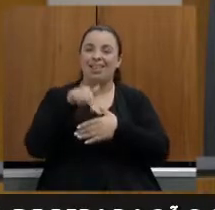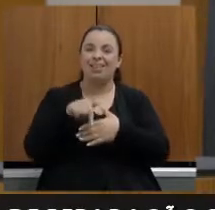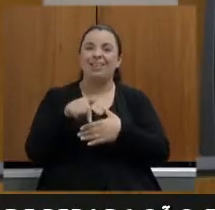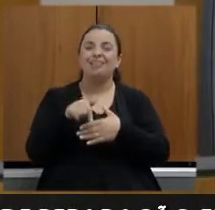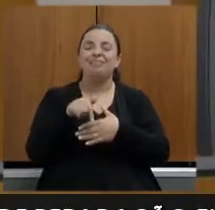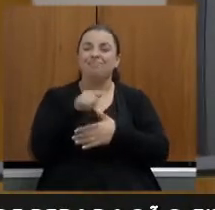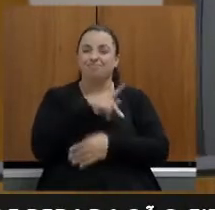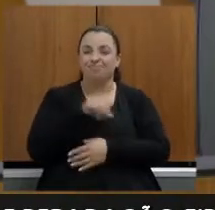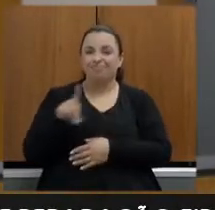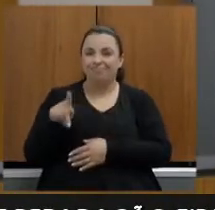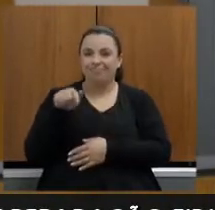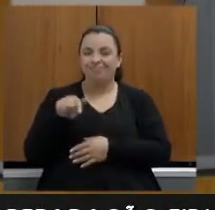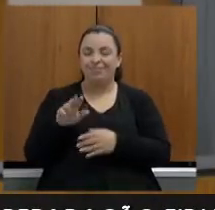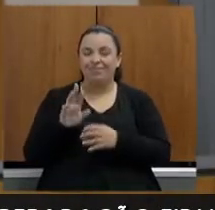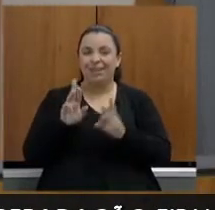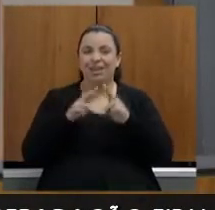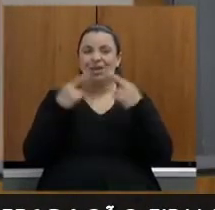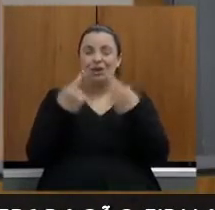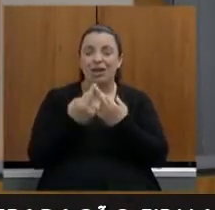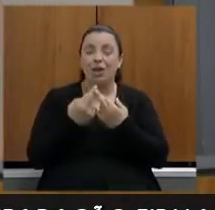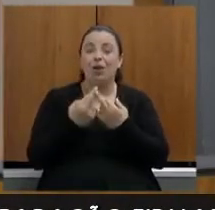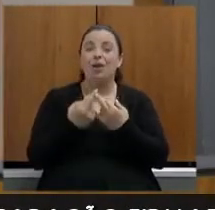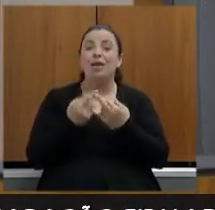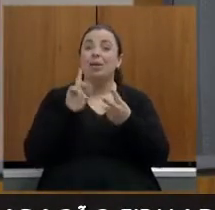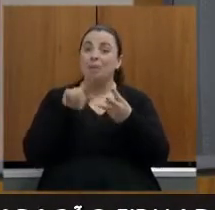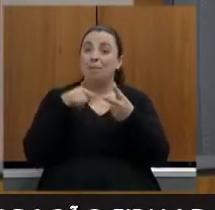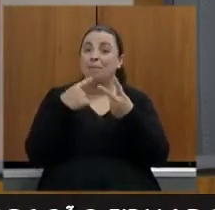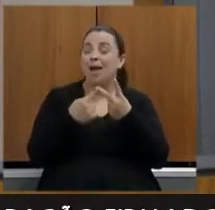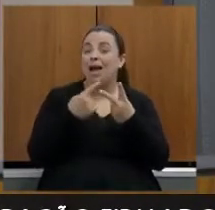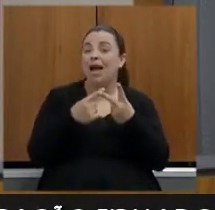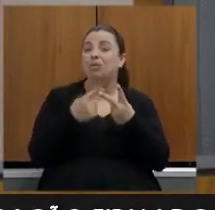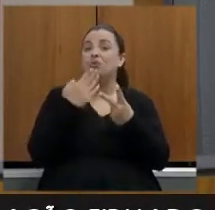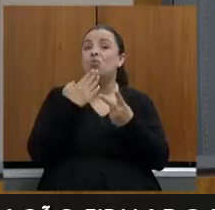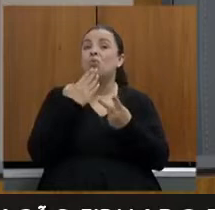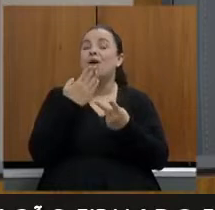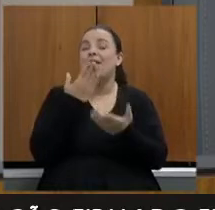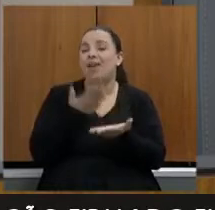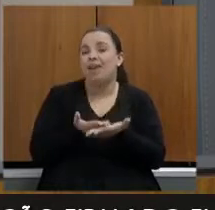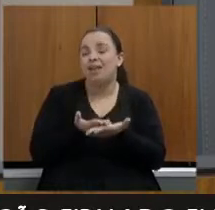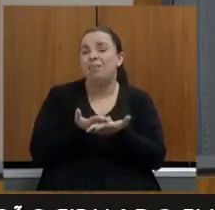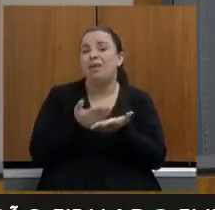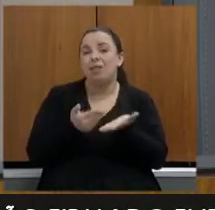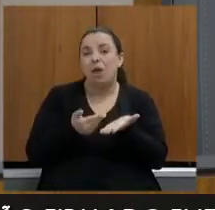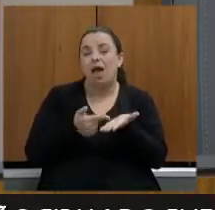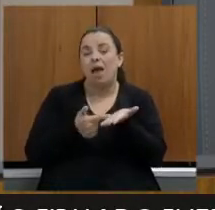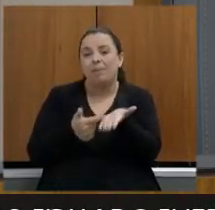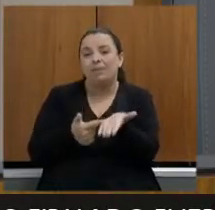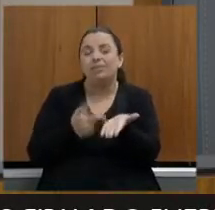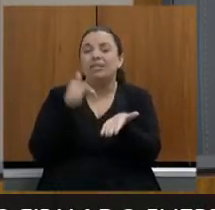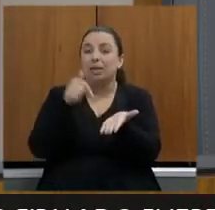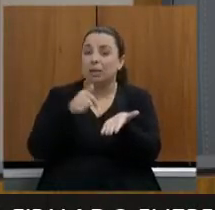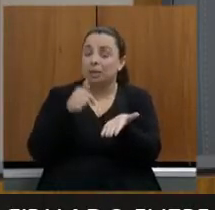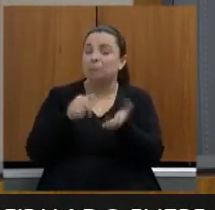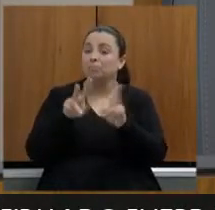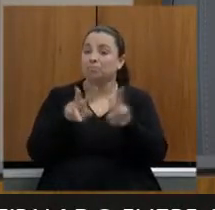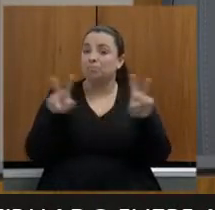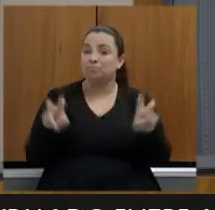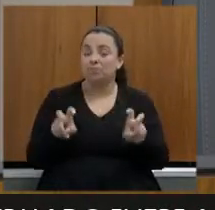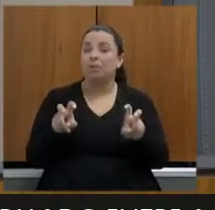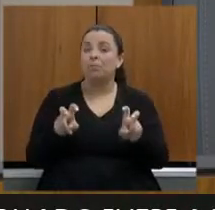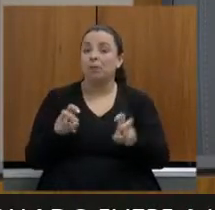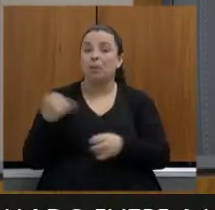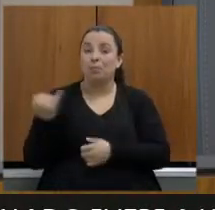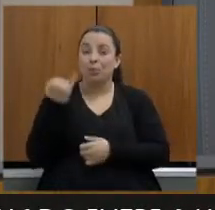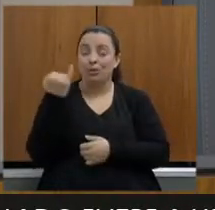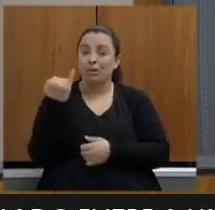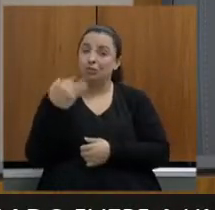apresentado a importância que isso tem esse é um tema caríssimo para mim porque